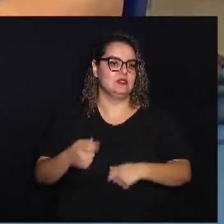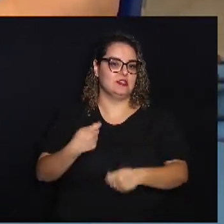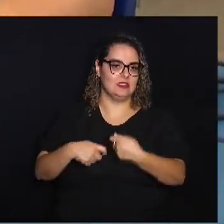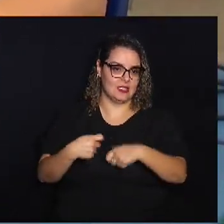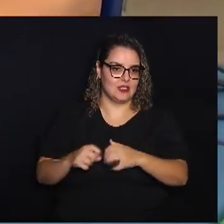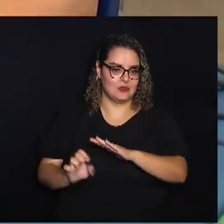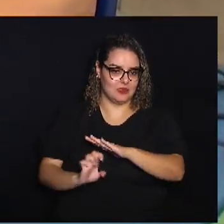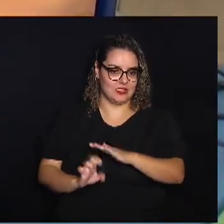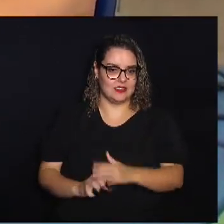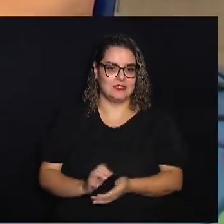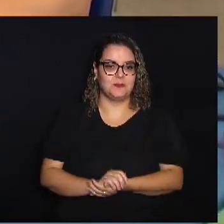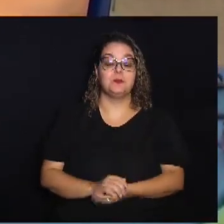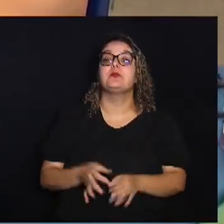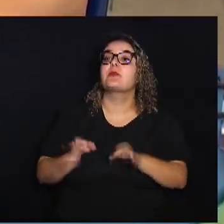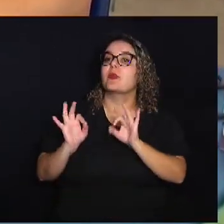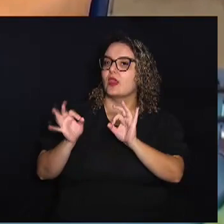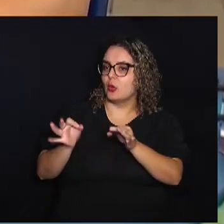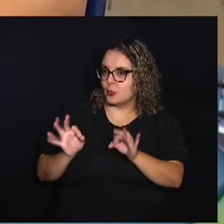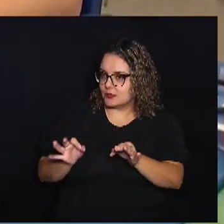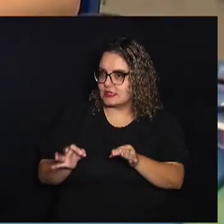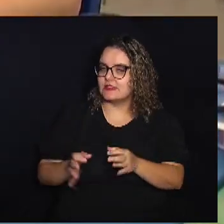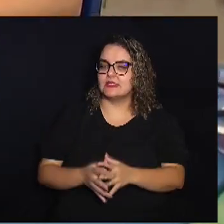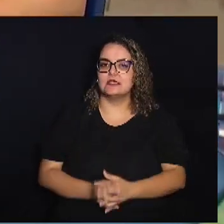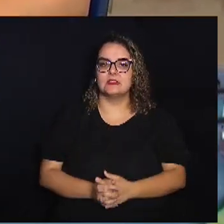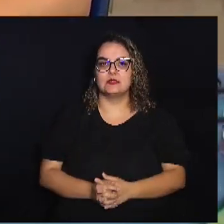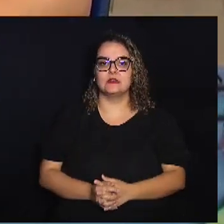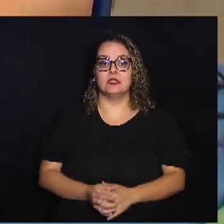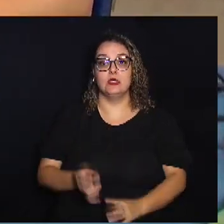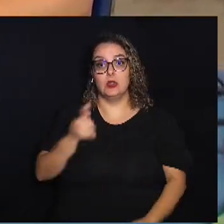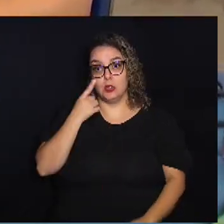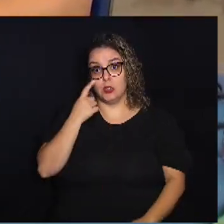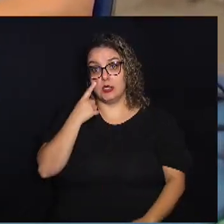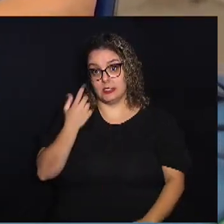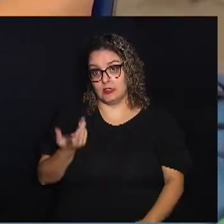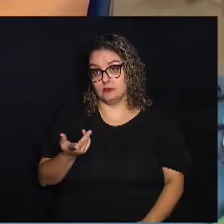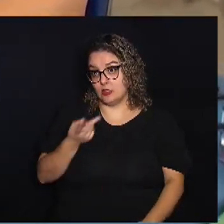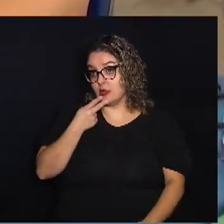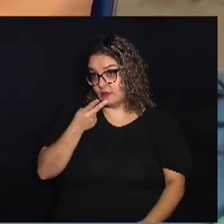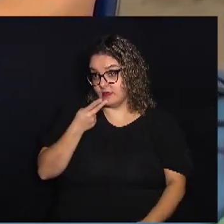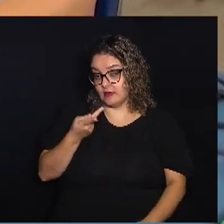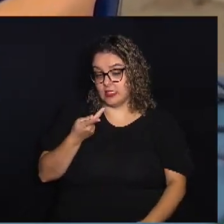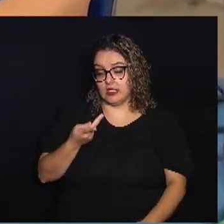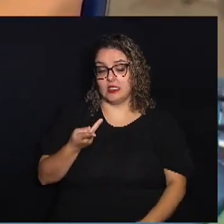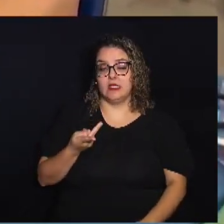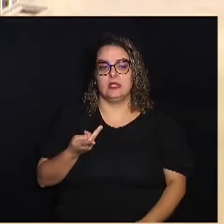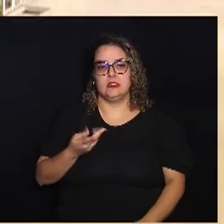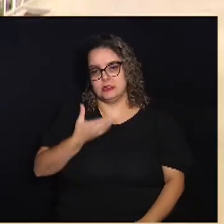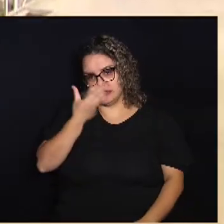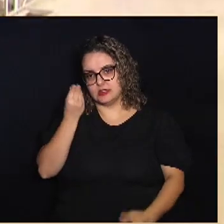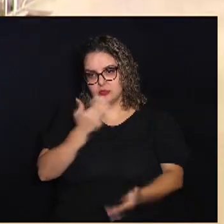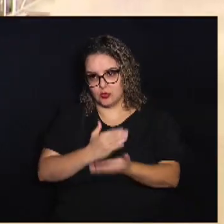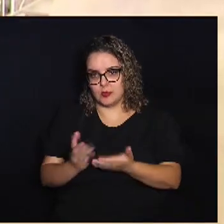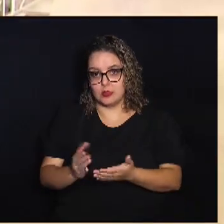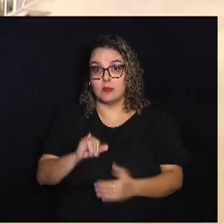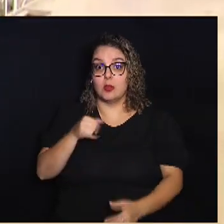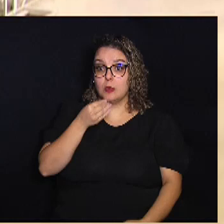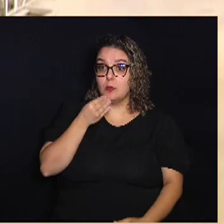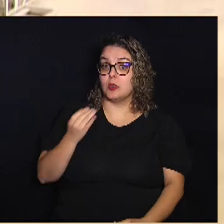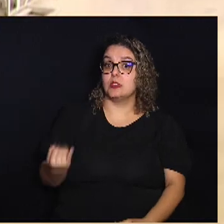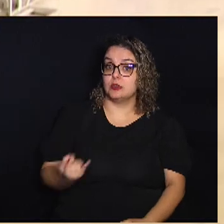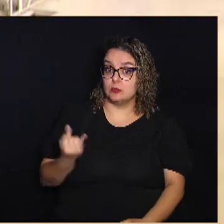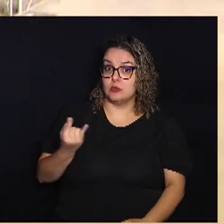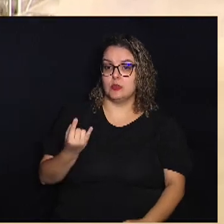Camila? Com certeza, olha eu deixei de falar inclusive no início mas uma oportunidade bem importante